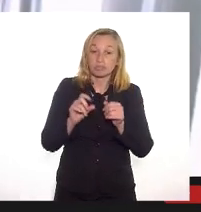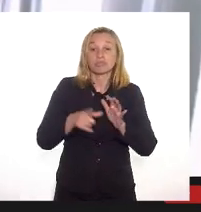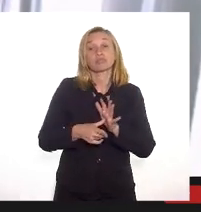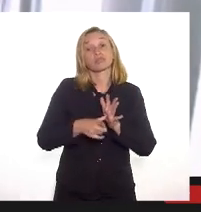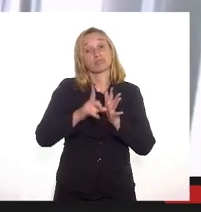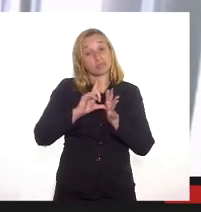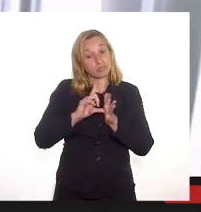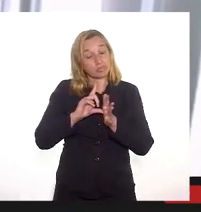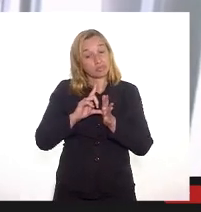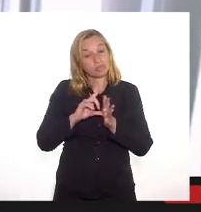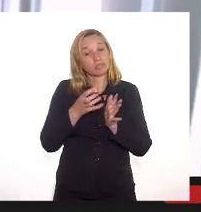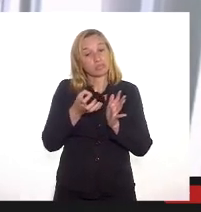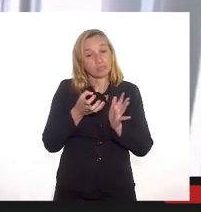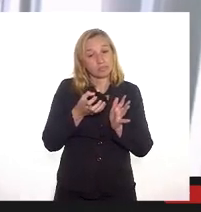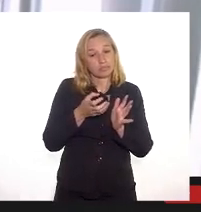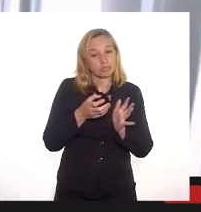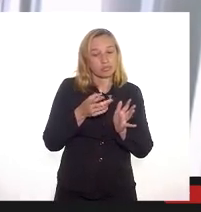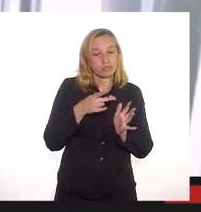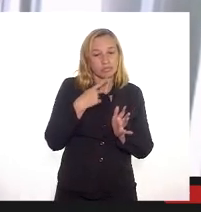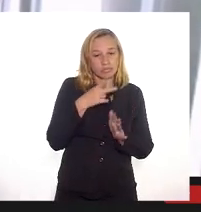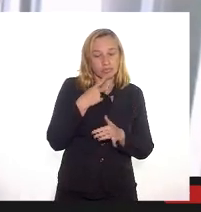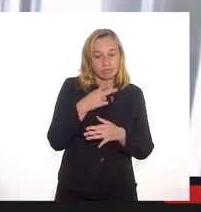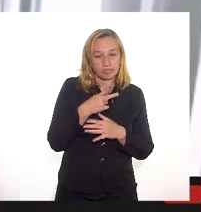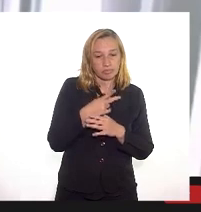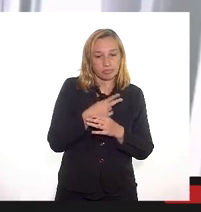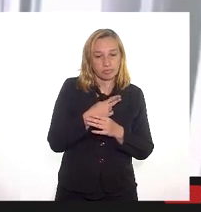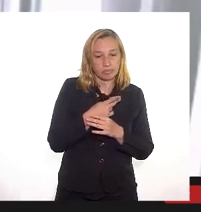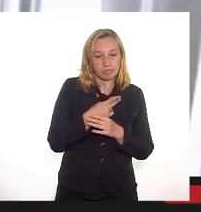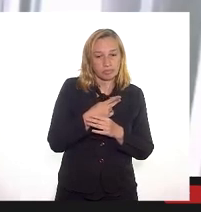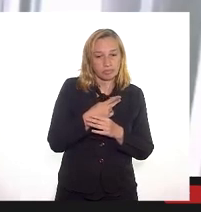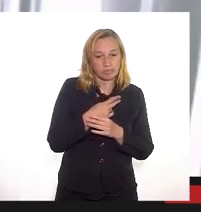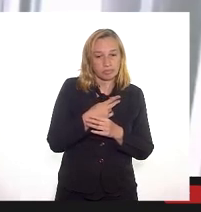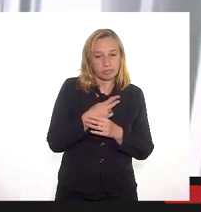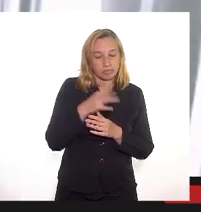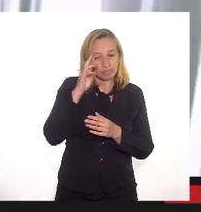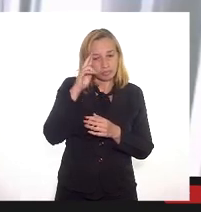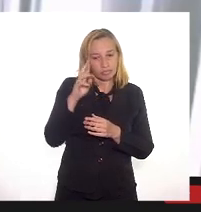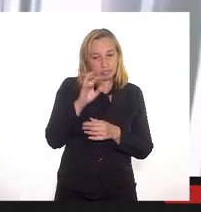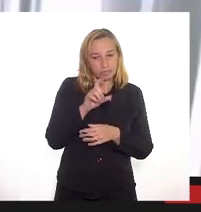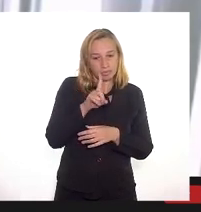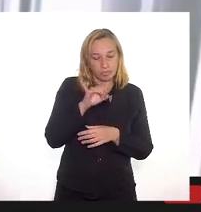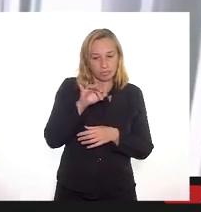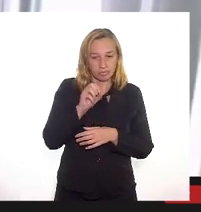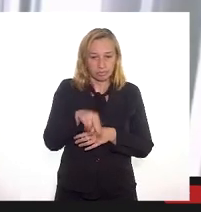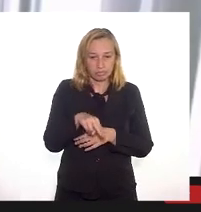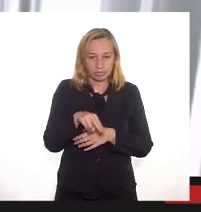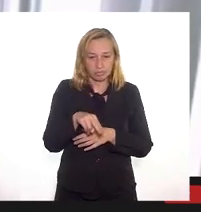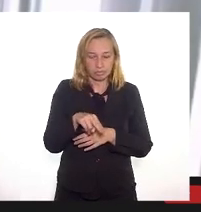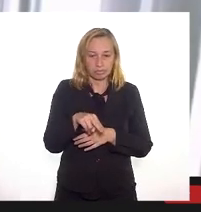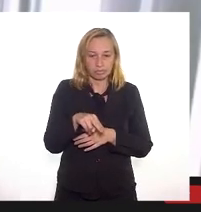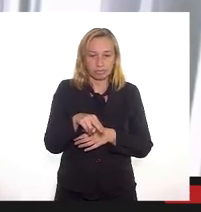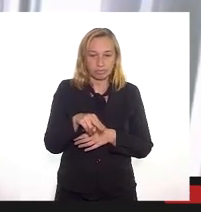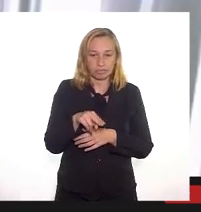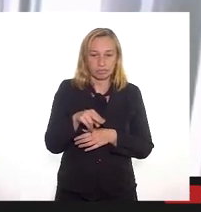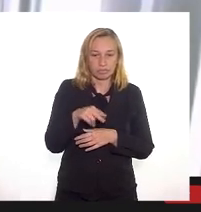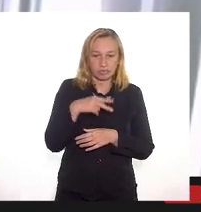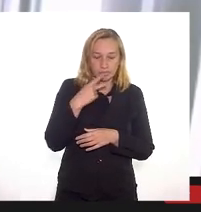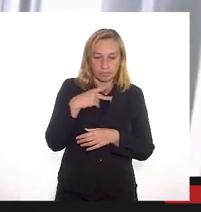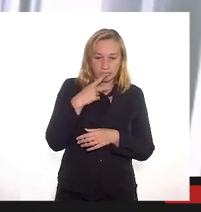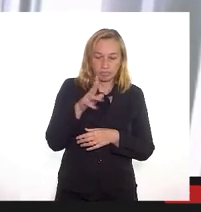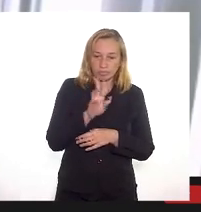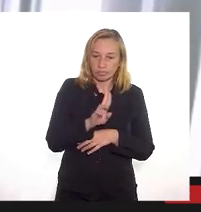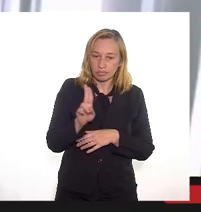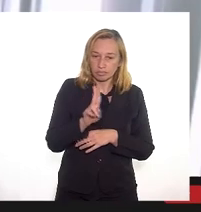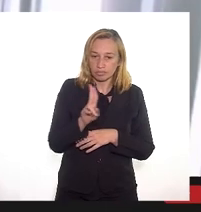antes porém eu queria passar a palavra ao senhor Edson Teixeira Júnior para fazer uma manifestação em